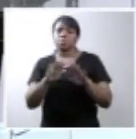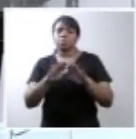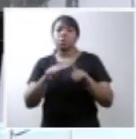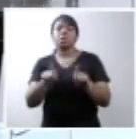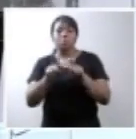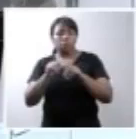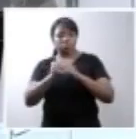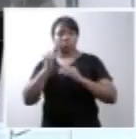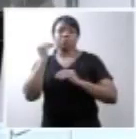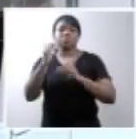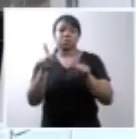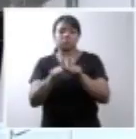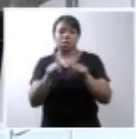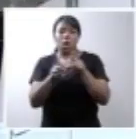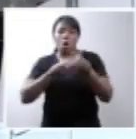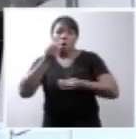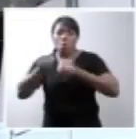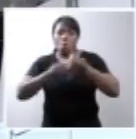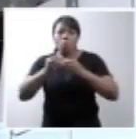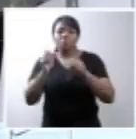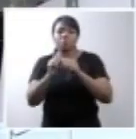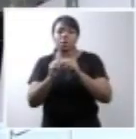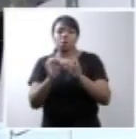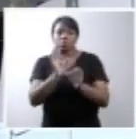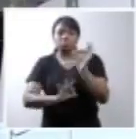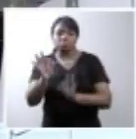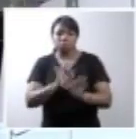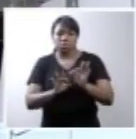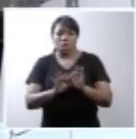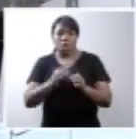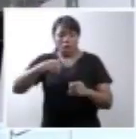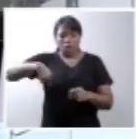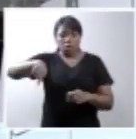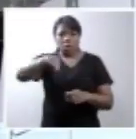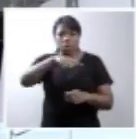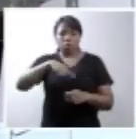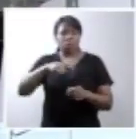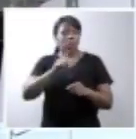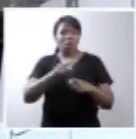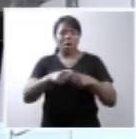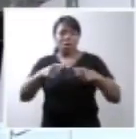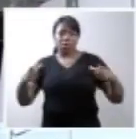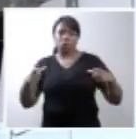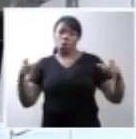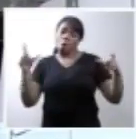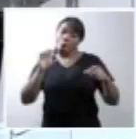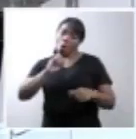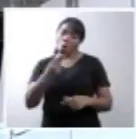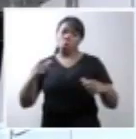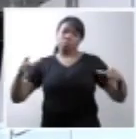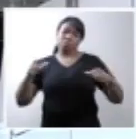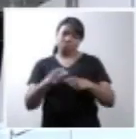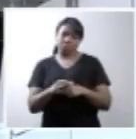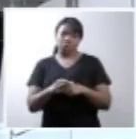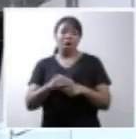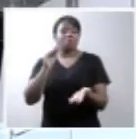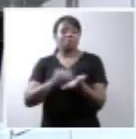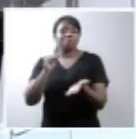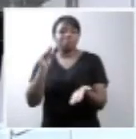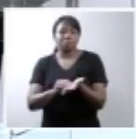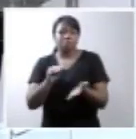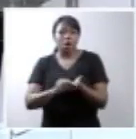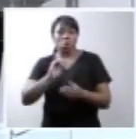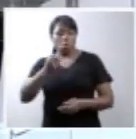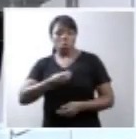ser graduada, medida, comparada e hierarquizada. Para nós, a humanidade não é aumentada nem diminuída com a ausência